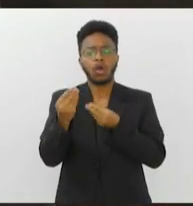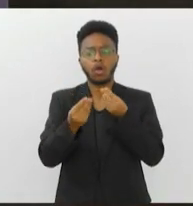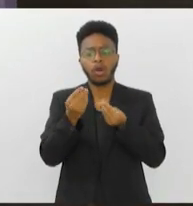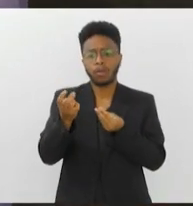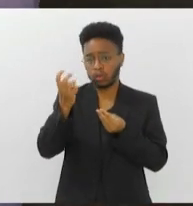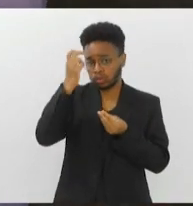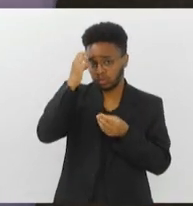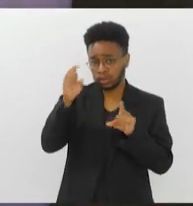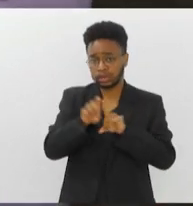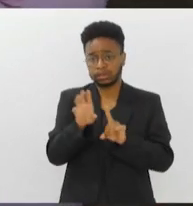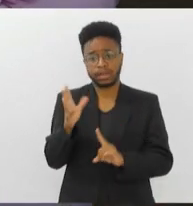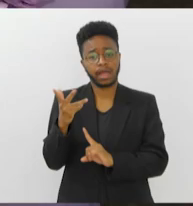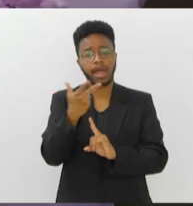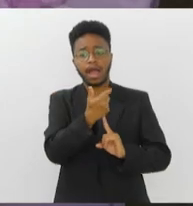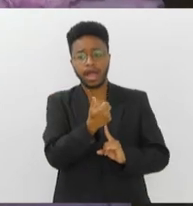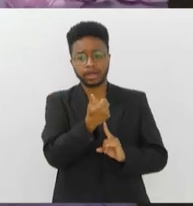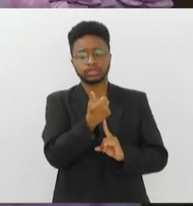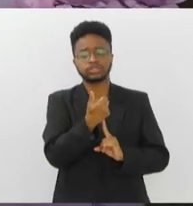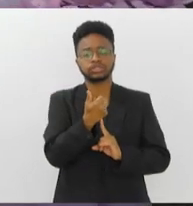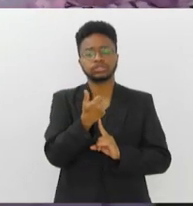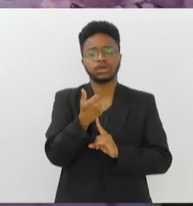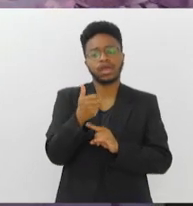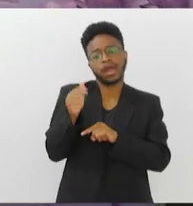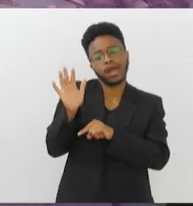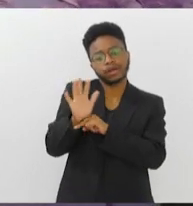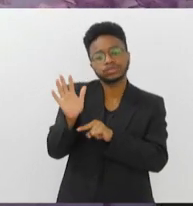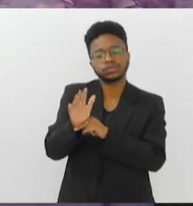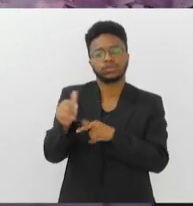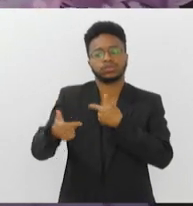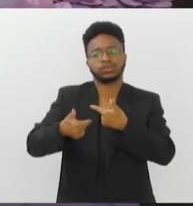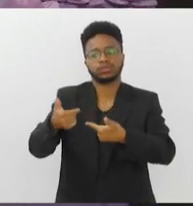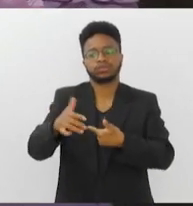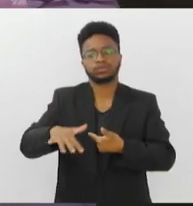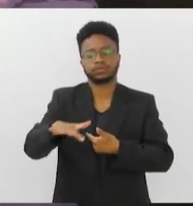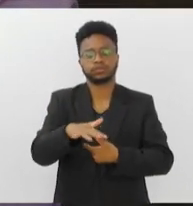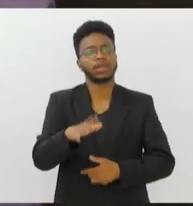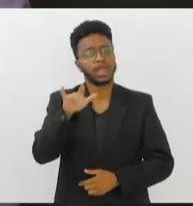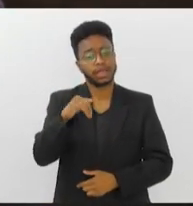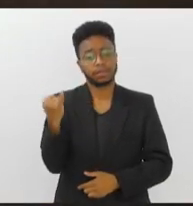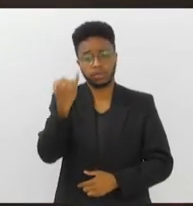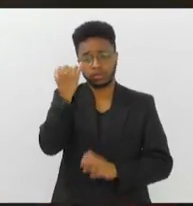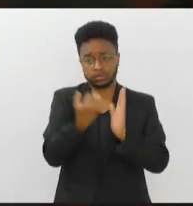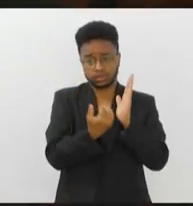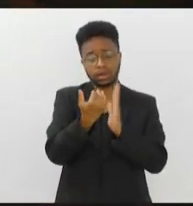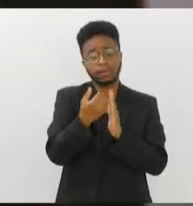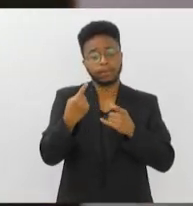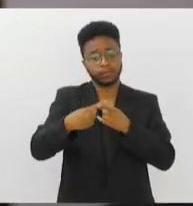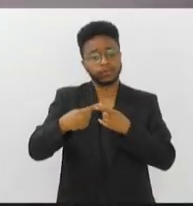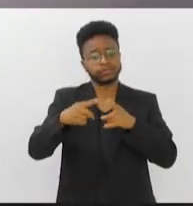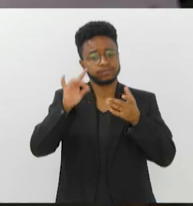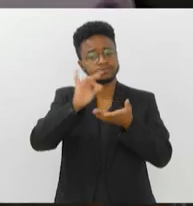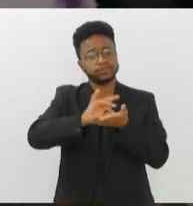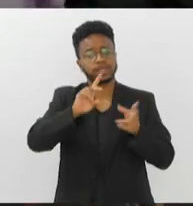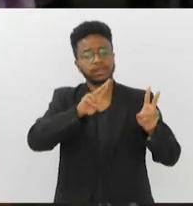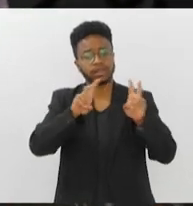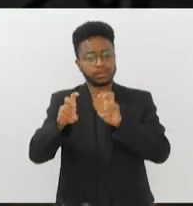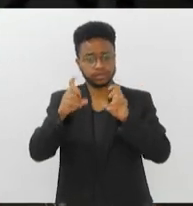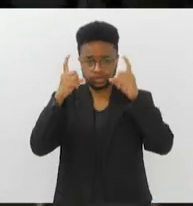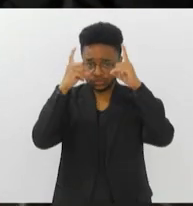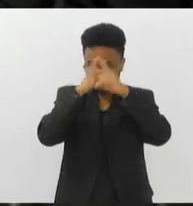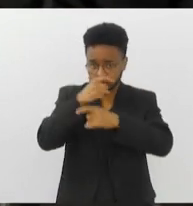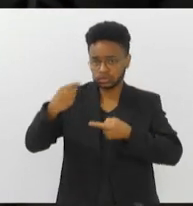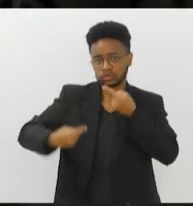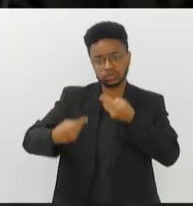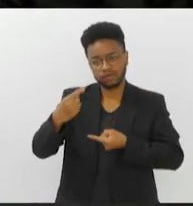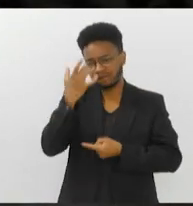arte são essenciais nesse trabalho? São fundamentais, porque é um tema muito difícil de falar, não é fácil,